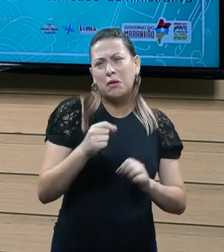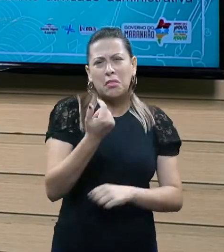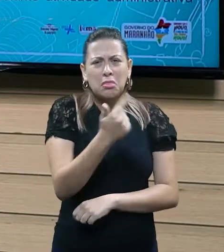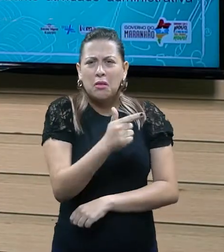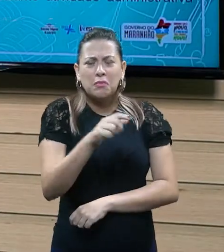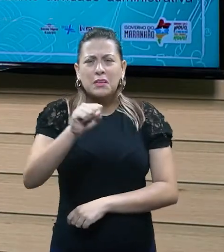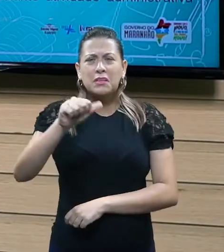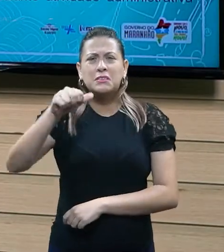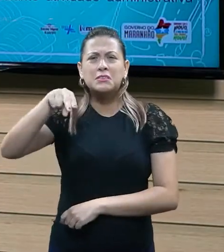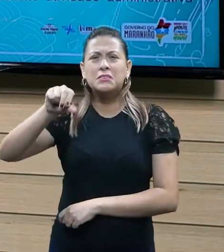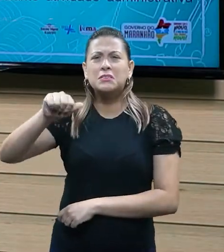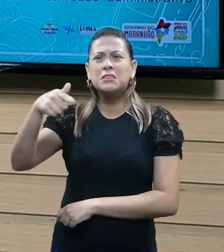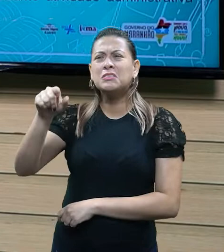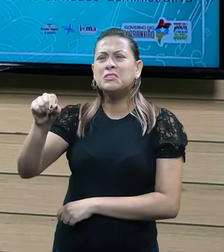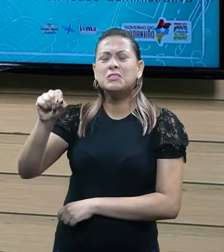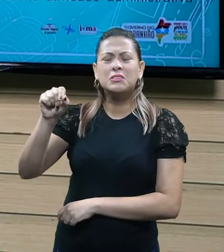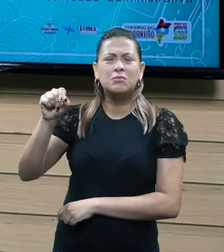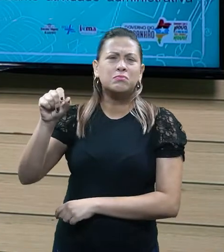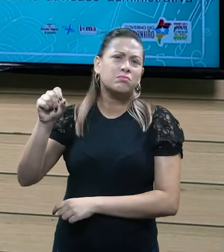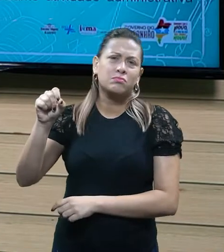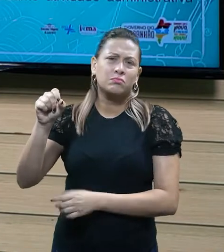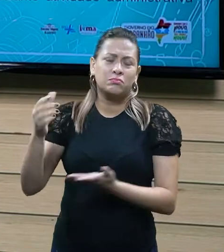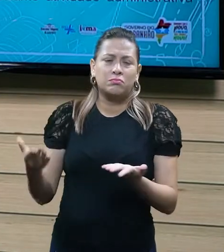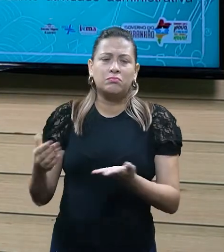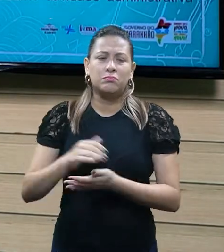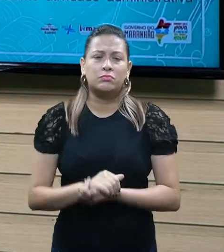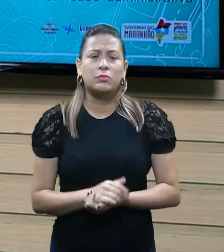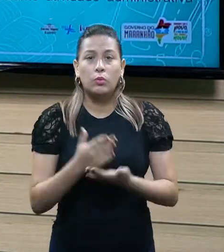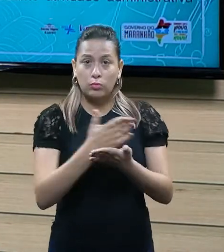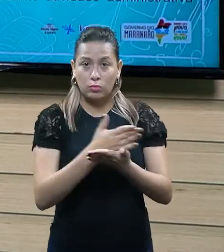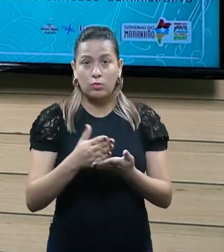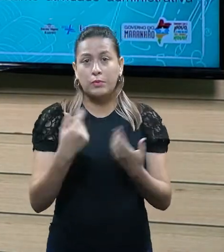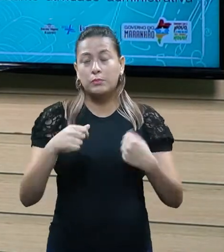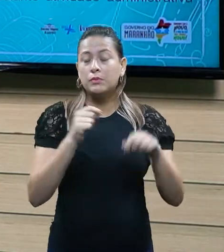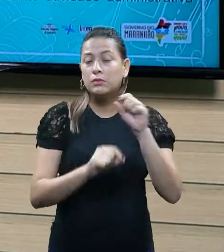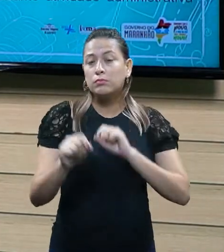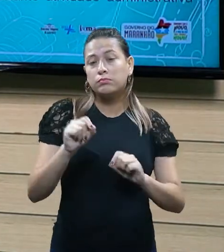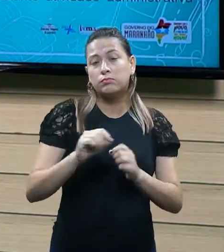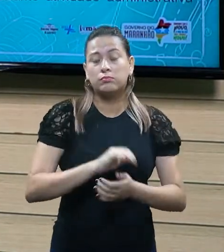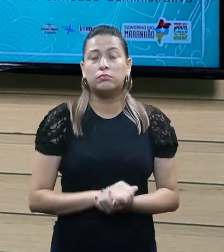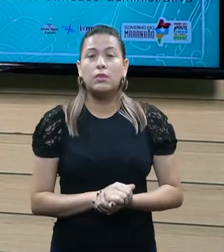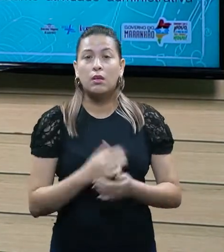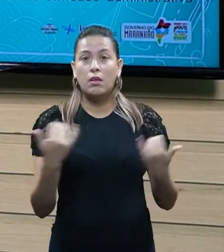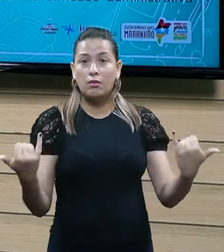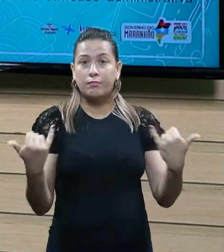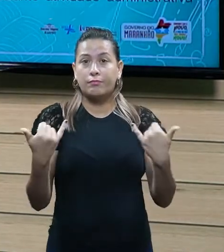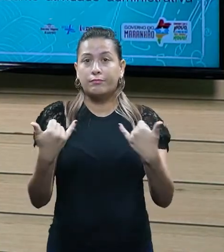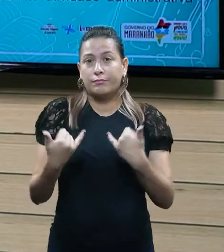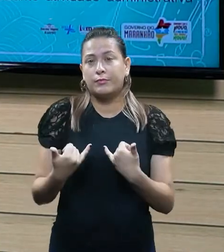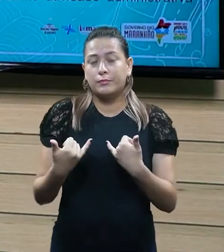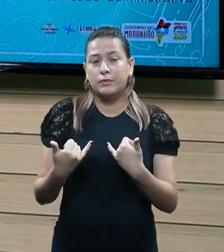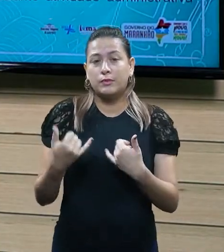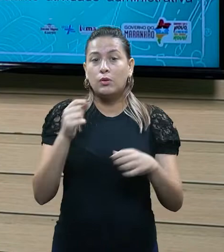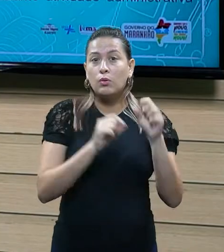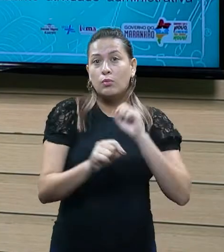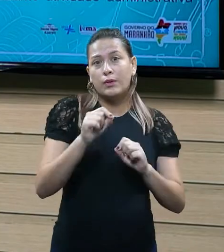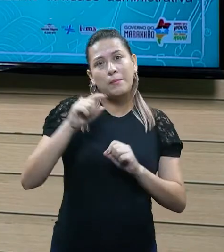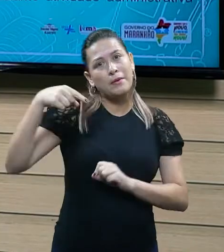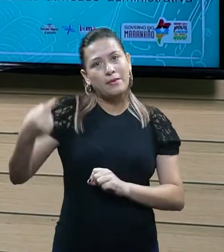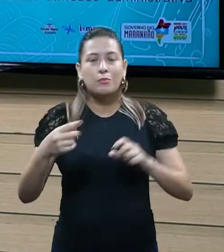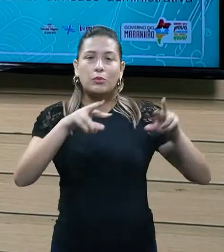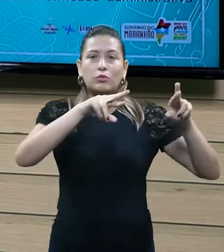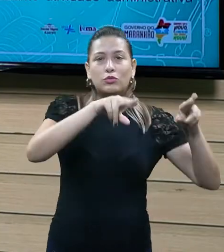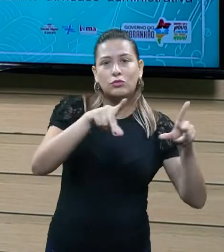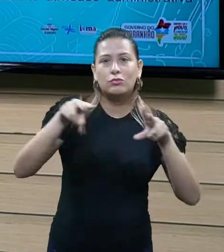ele não constitui uma sanção. Inicialmente, a gente tem que guardar essa informação, né? Porque a gente tem que fazer a diferenciação entre